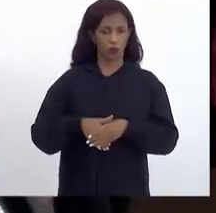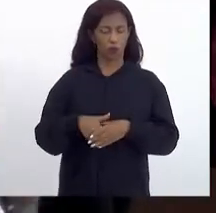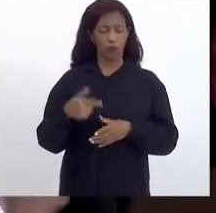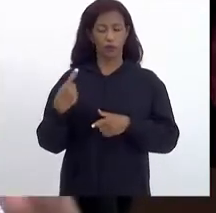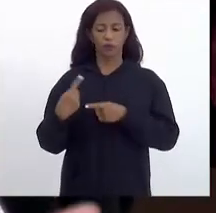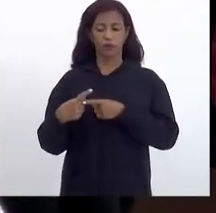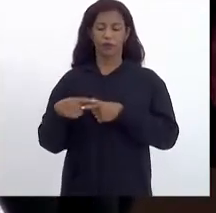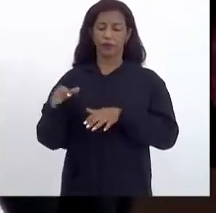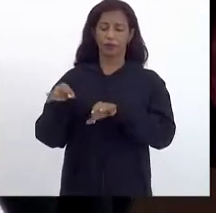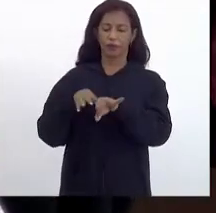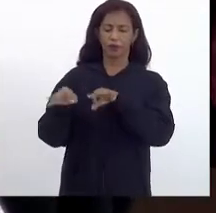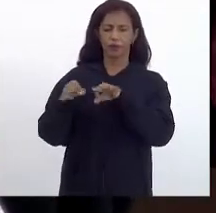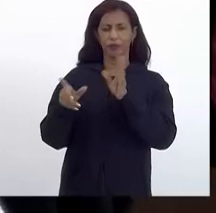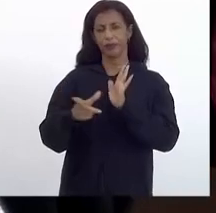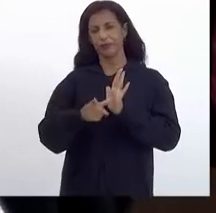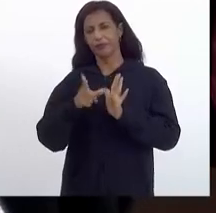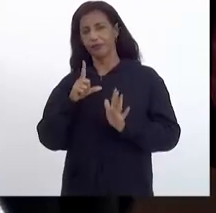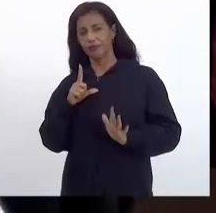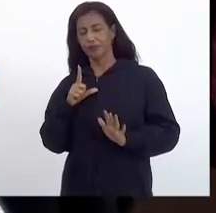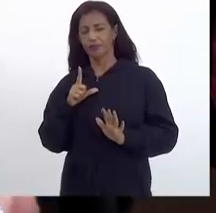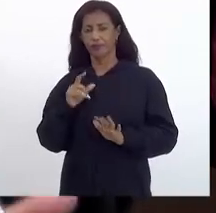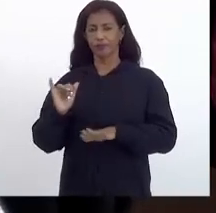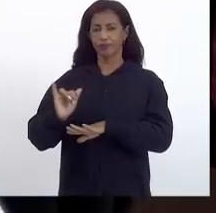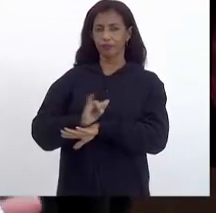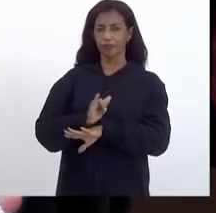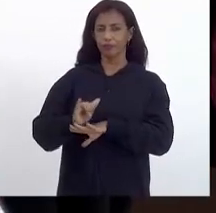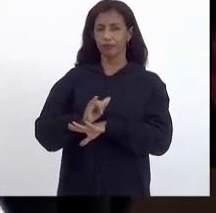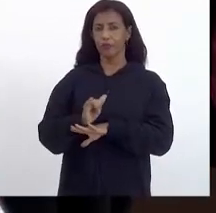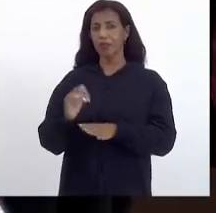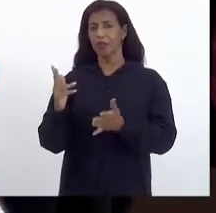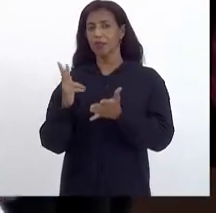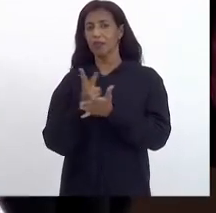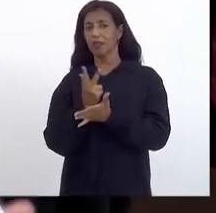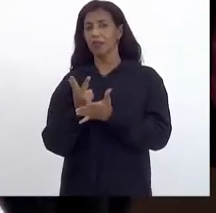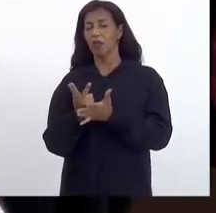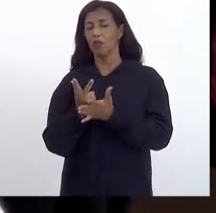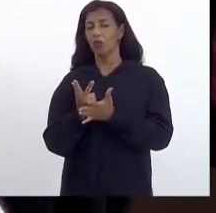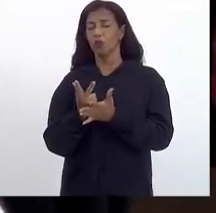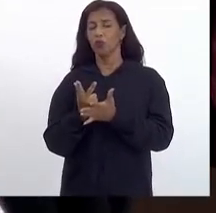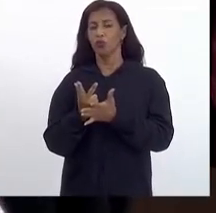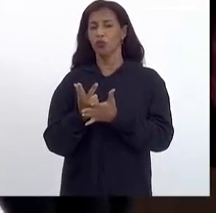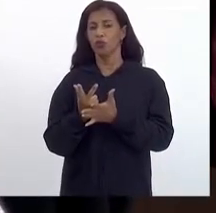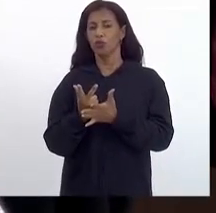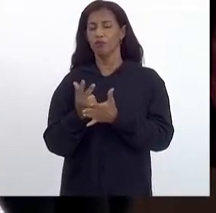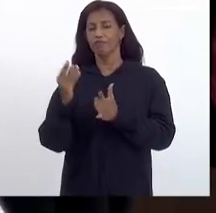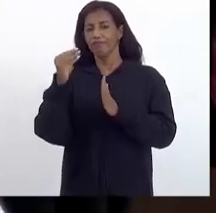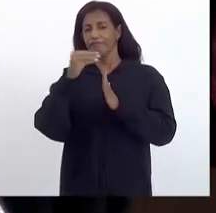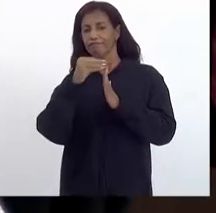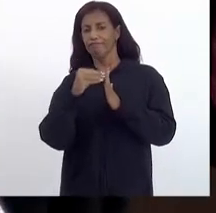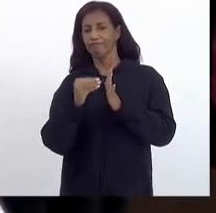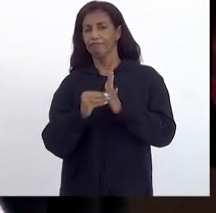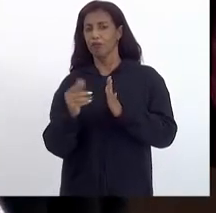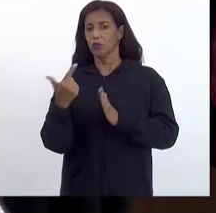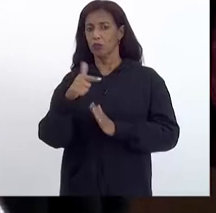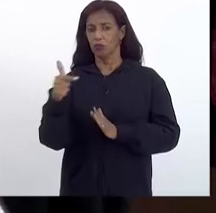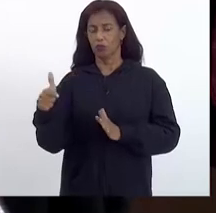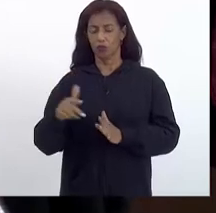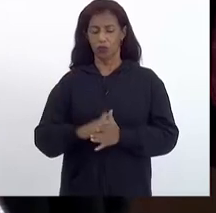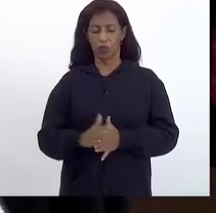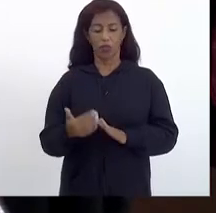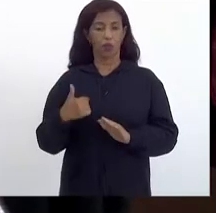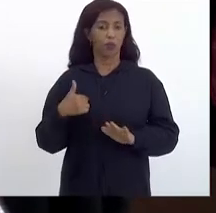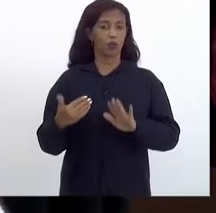preparado com alguma antecedência e alguns fatos ainda não tinham ocorrido. Então, estou